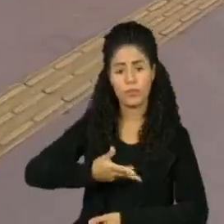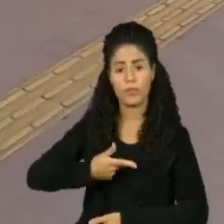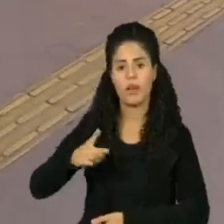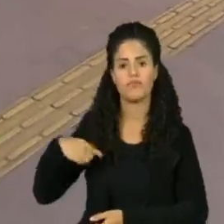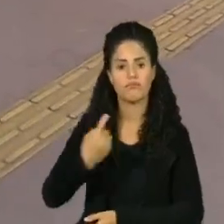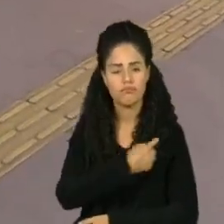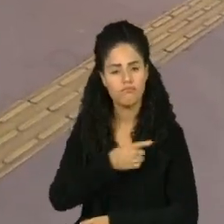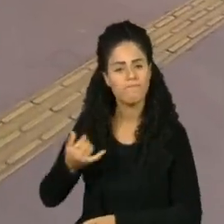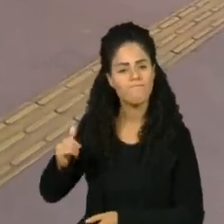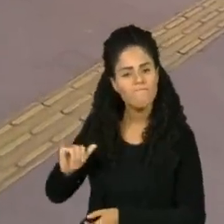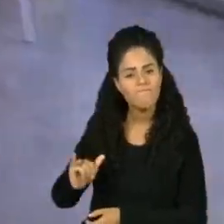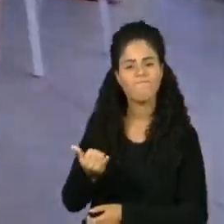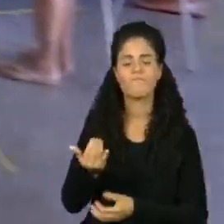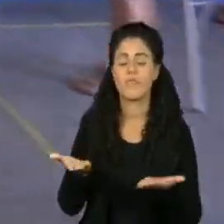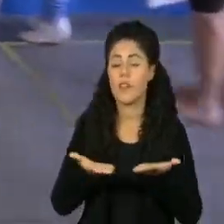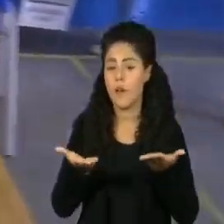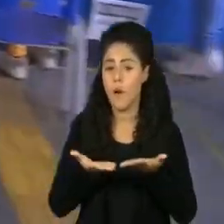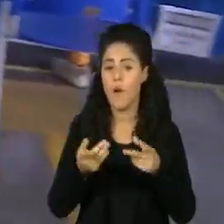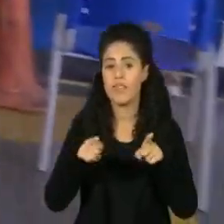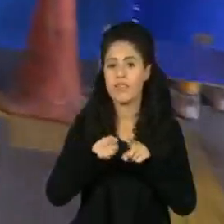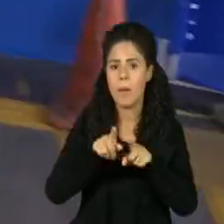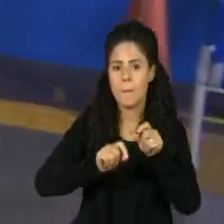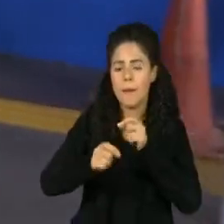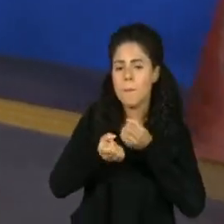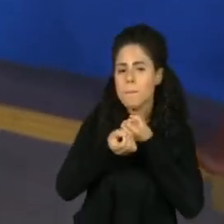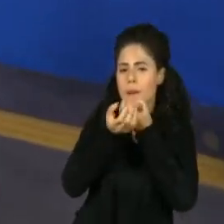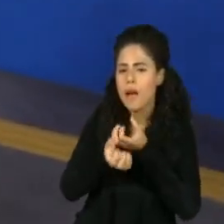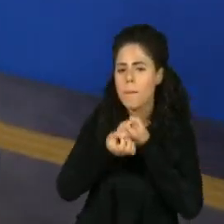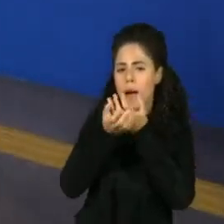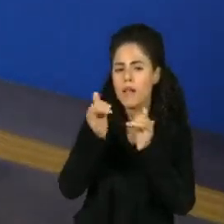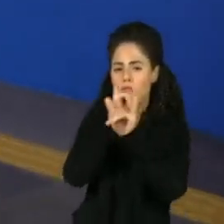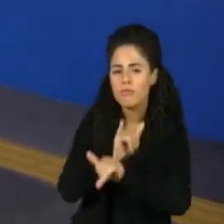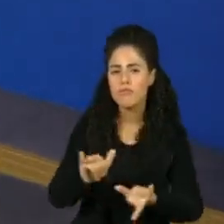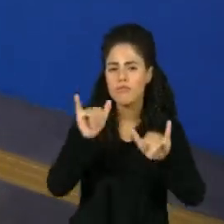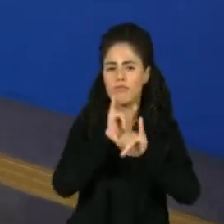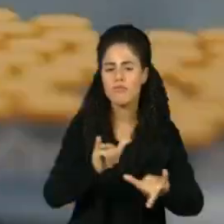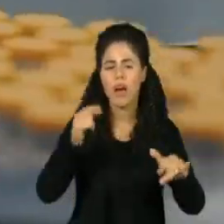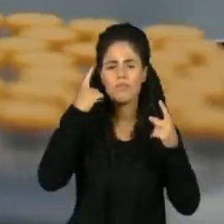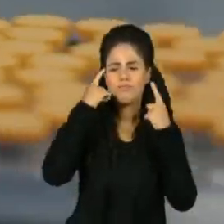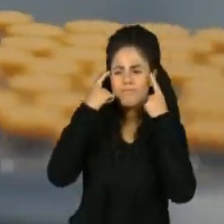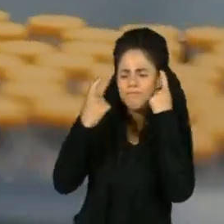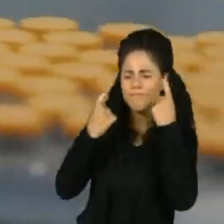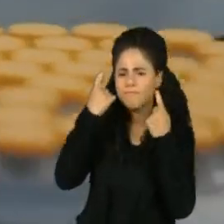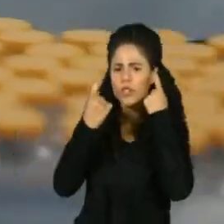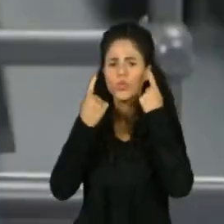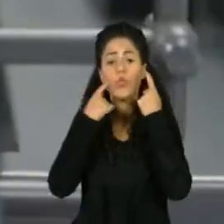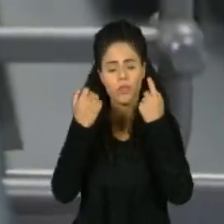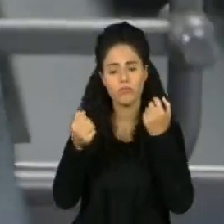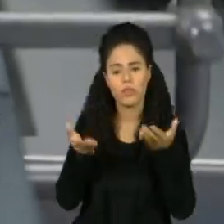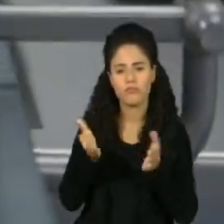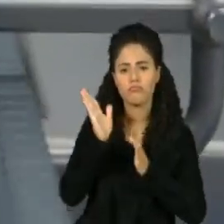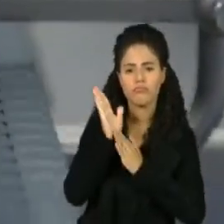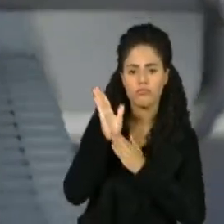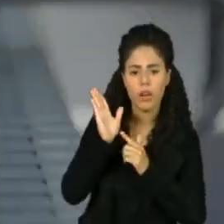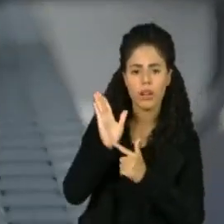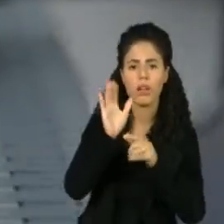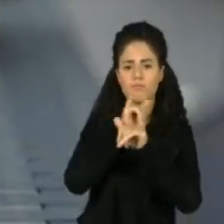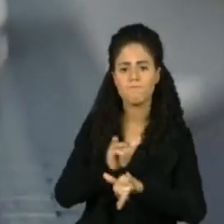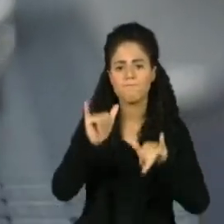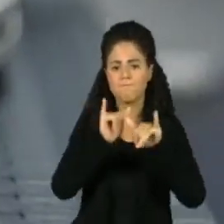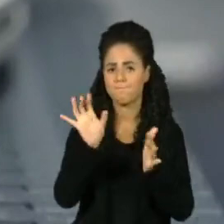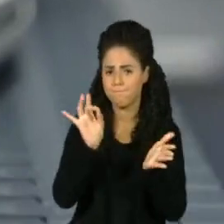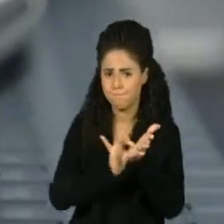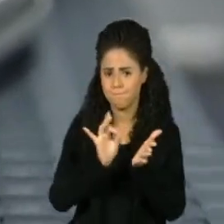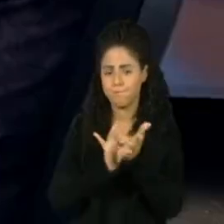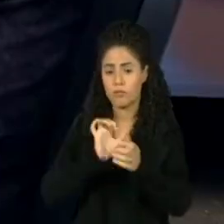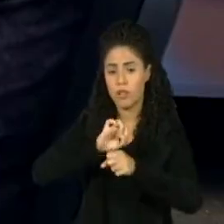aproveitar este momento, não só para informar os pais, para tirar as dúvidas das vacinas, especialmente da vacina contra